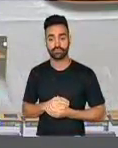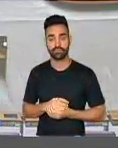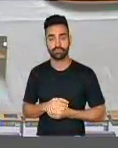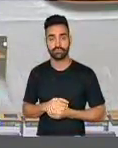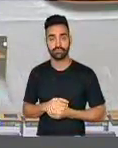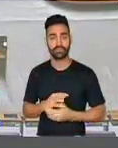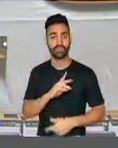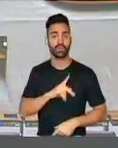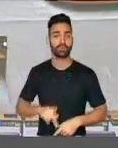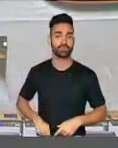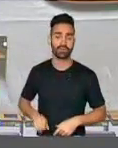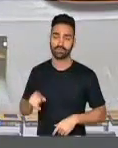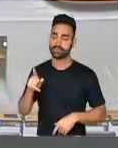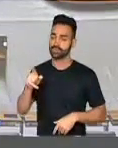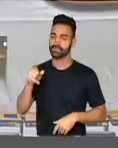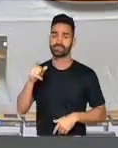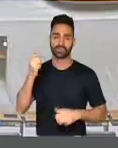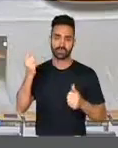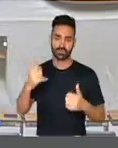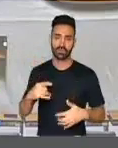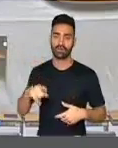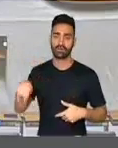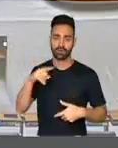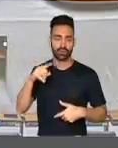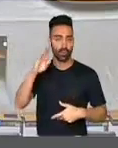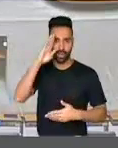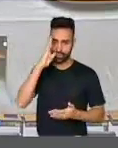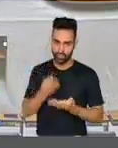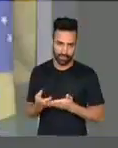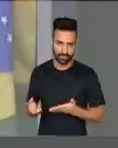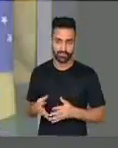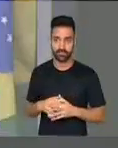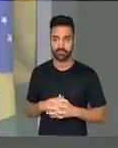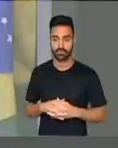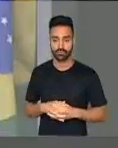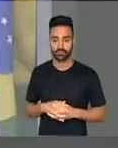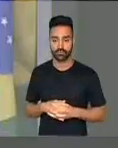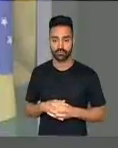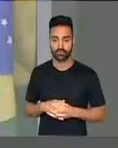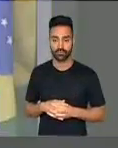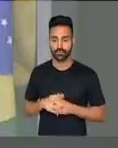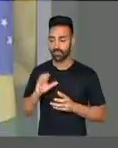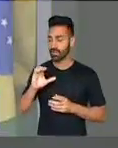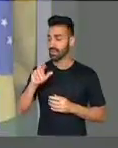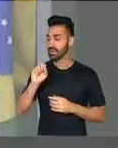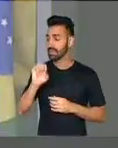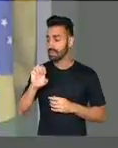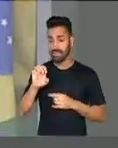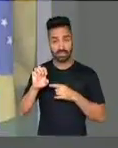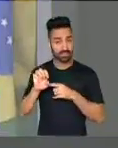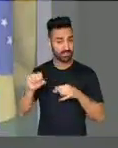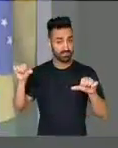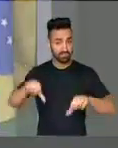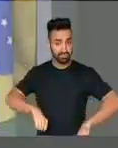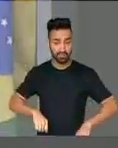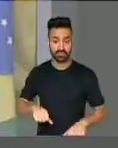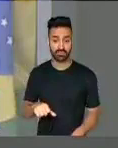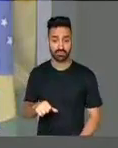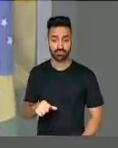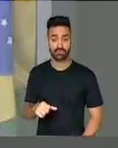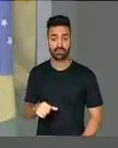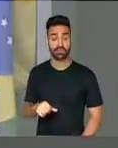inacreditável o que eu vou falar aqui na tribuna. Diante de uma crise dessa, onde se mata mais de um